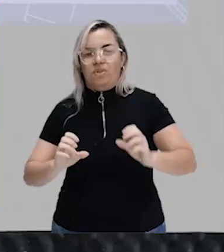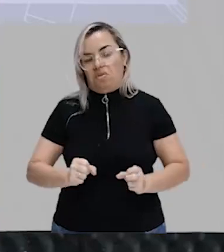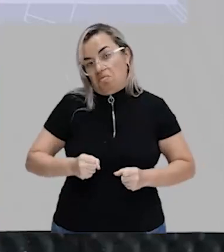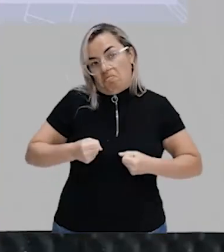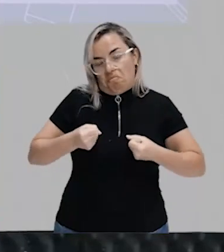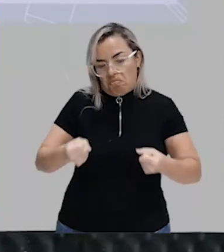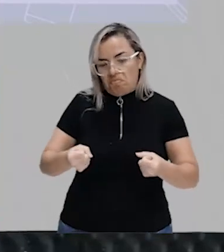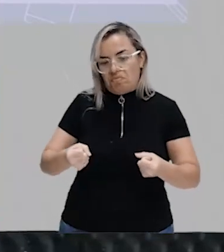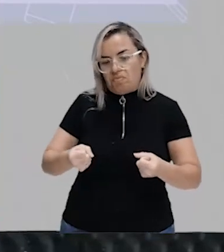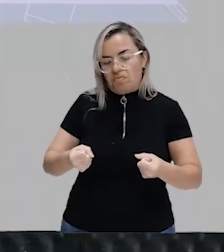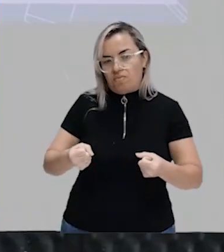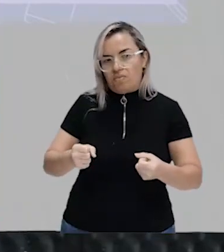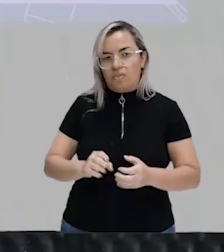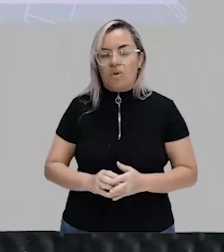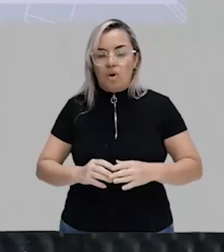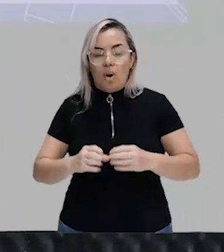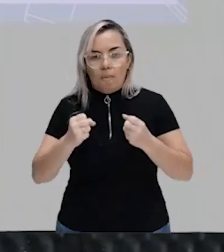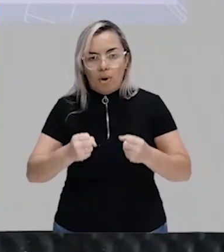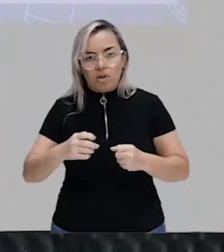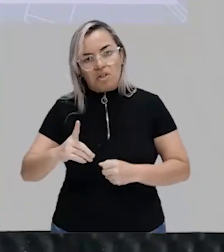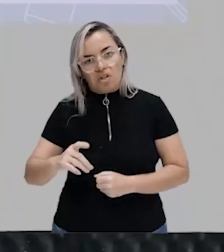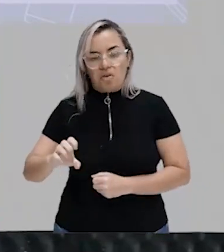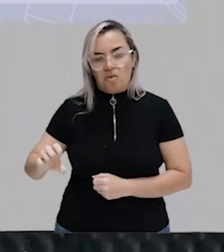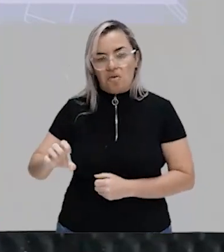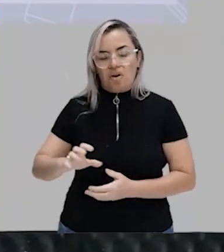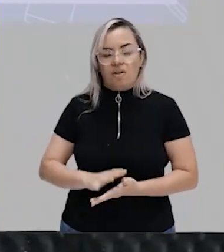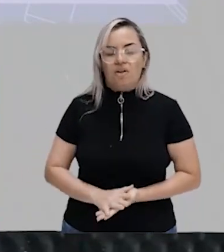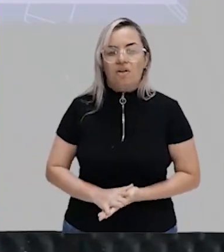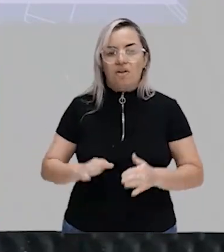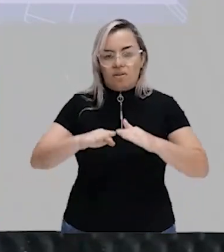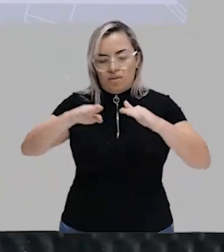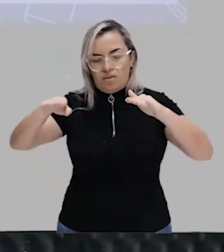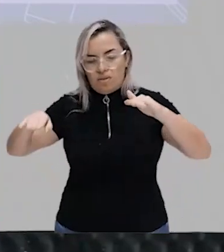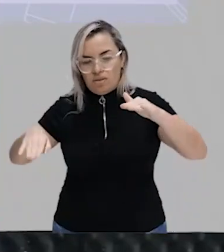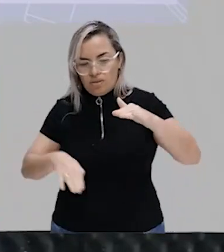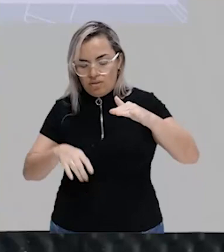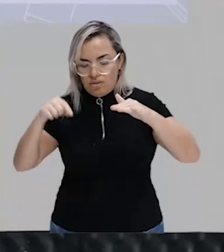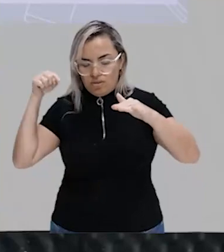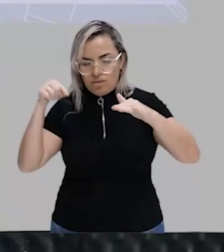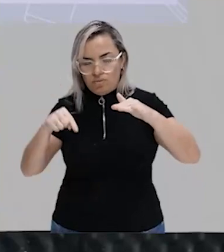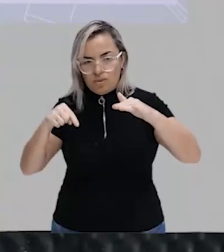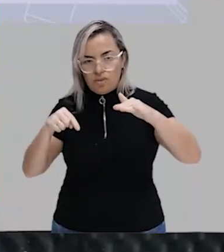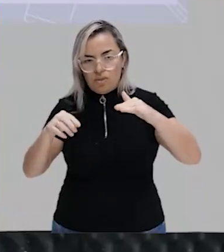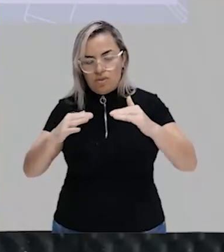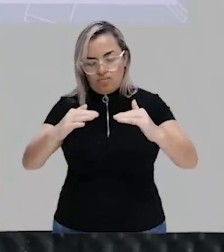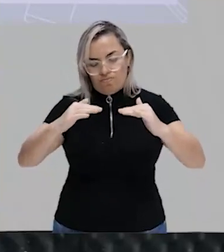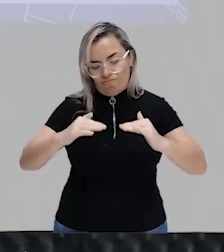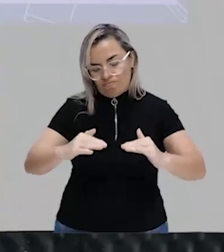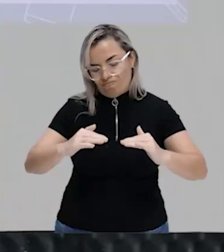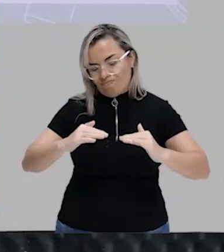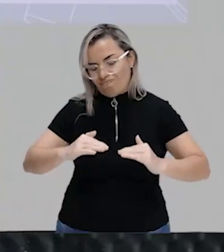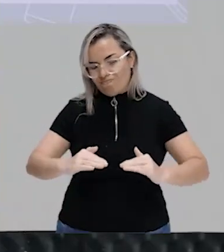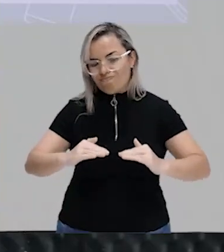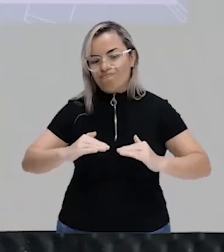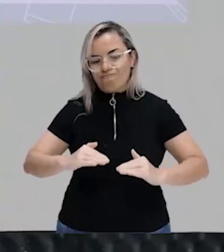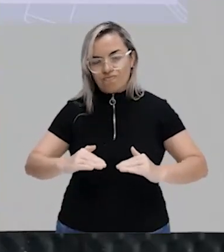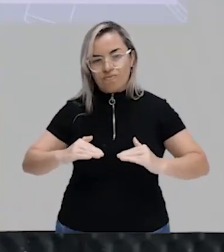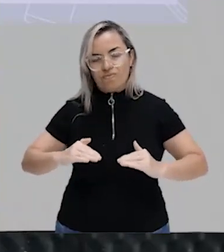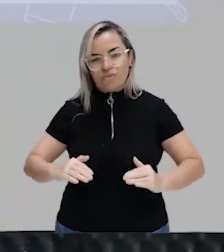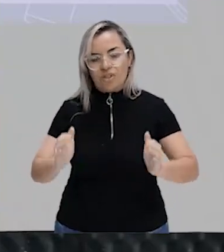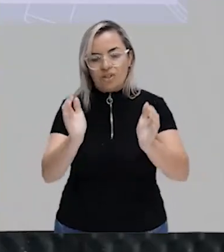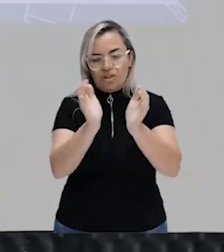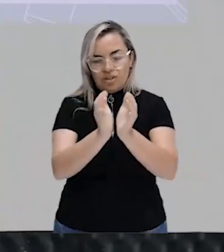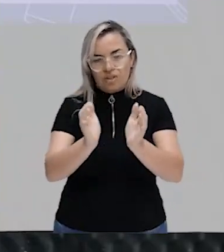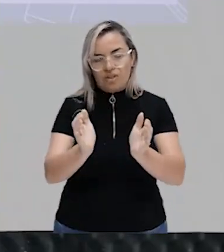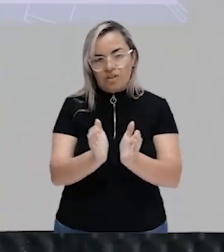ou E. Quando ela cai, isso não é ascensão. Isso é descenso, porque está